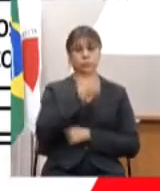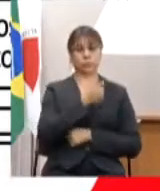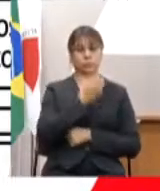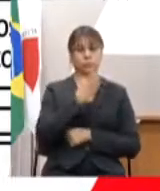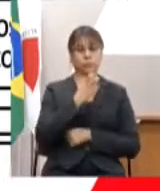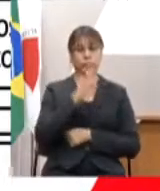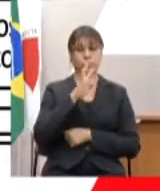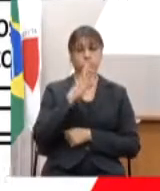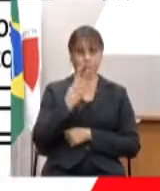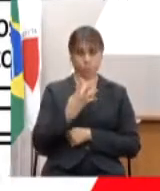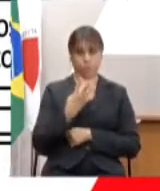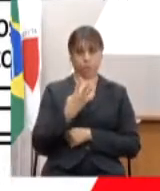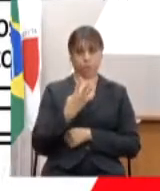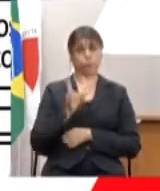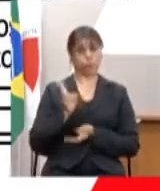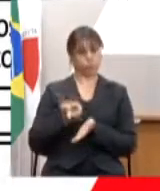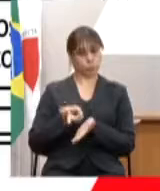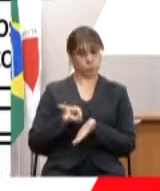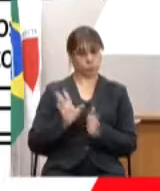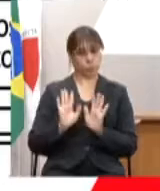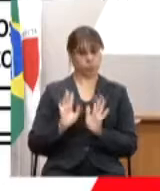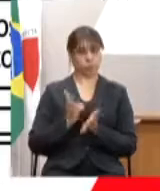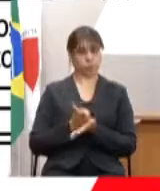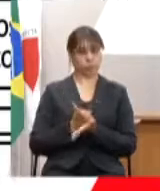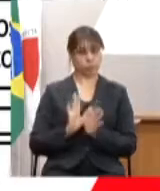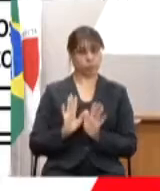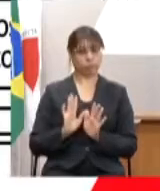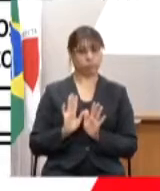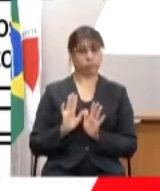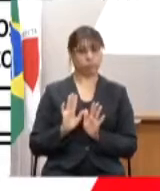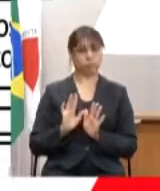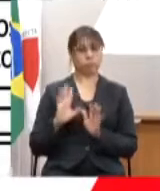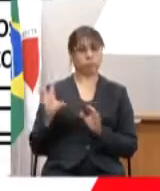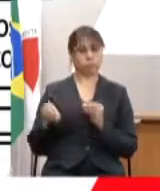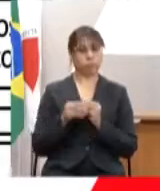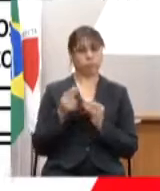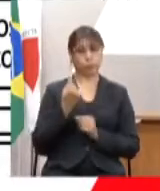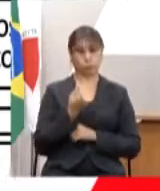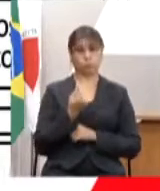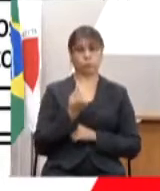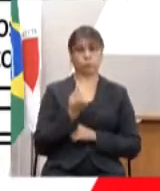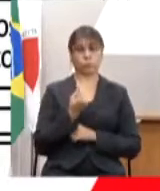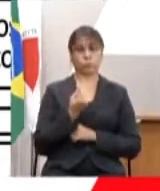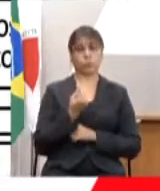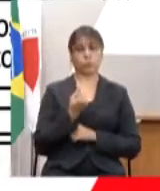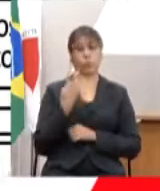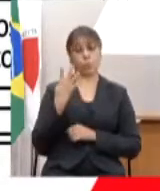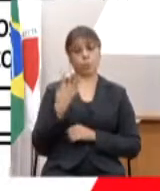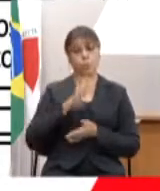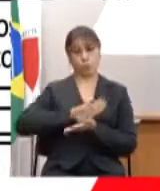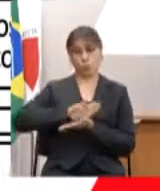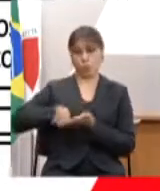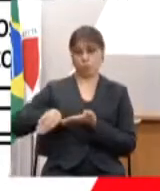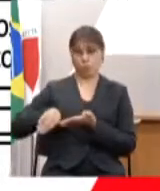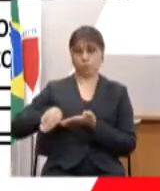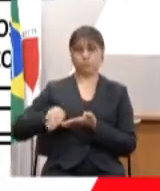nessa revisão, foi acrescentado um e quatro excluídos. Das